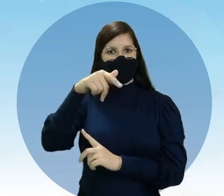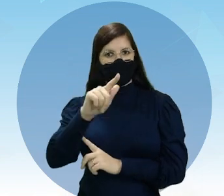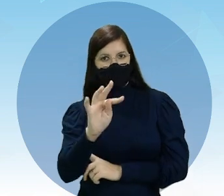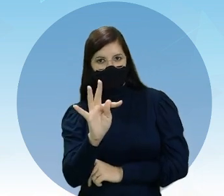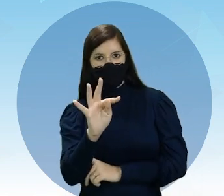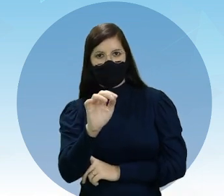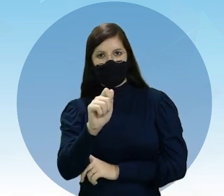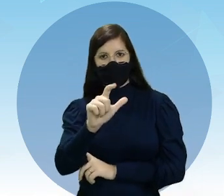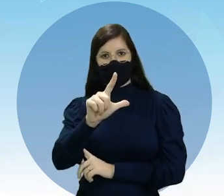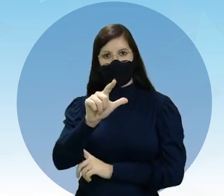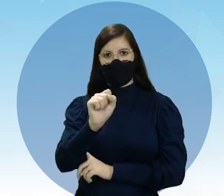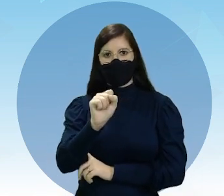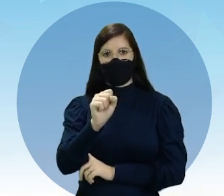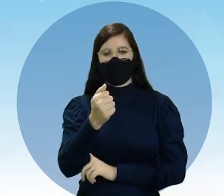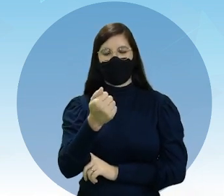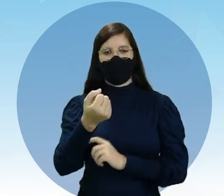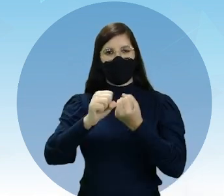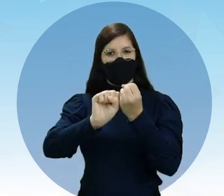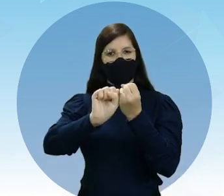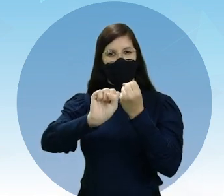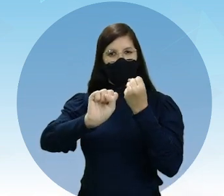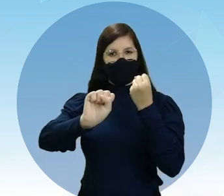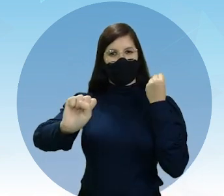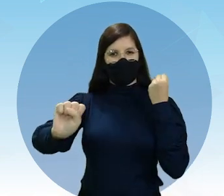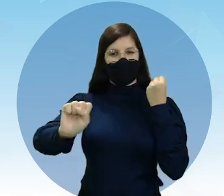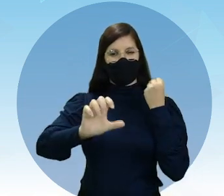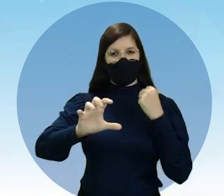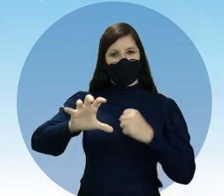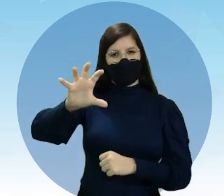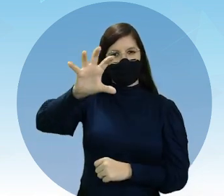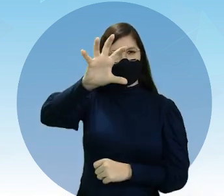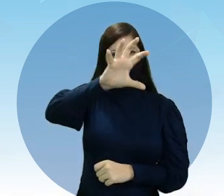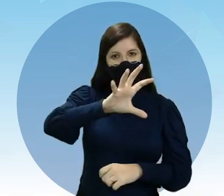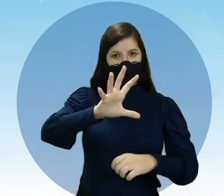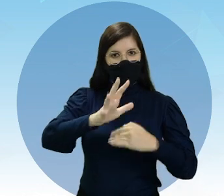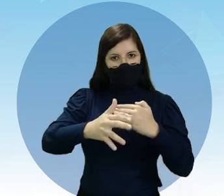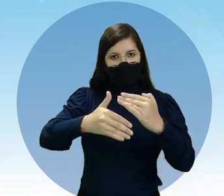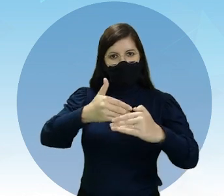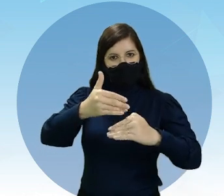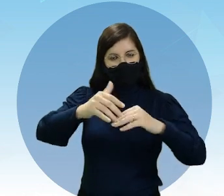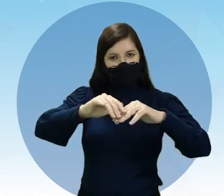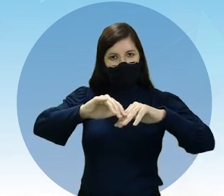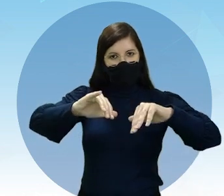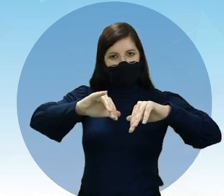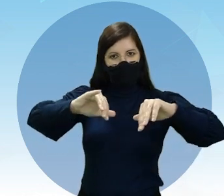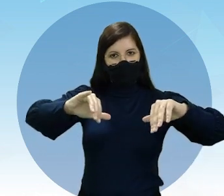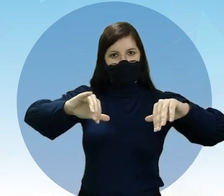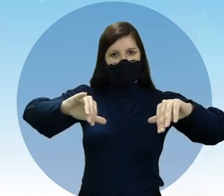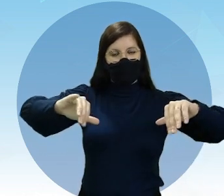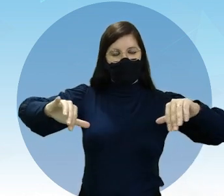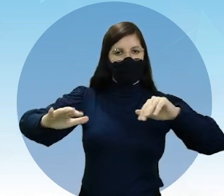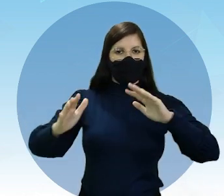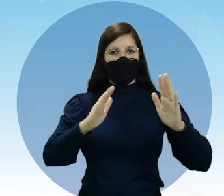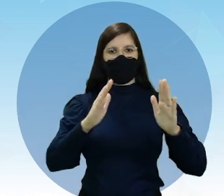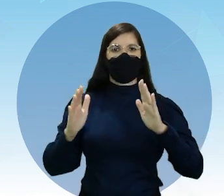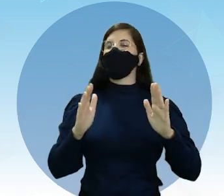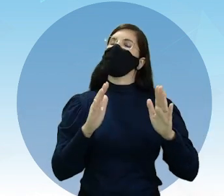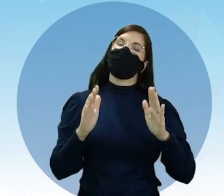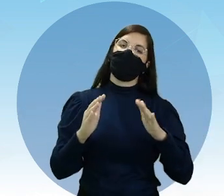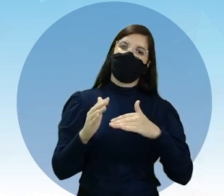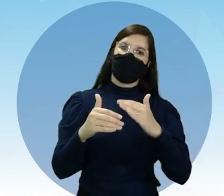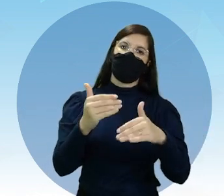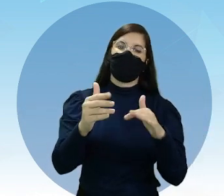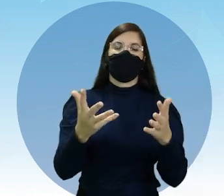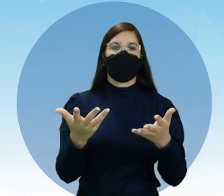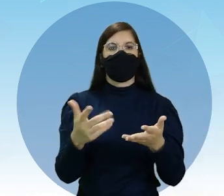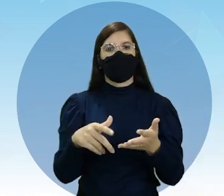supercontinente, ele foi se moldando até o final ali do período perniano, que